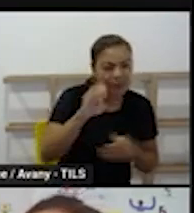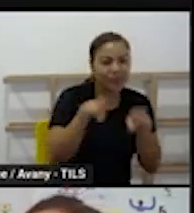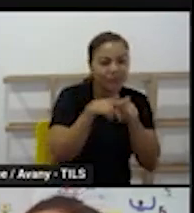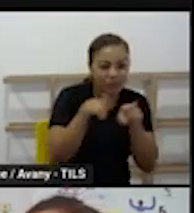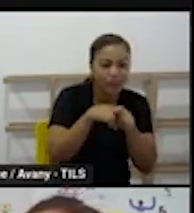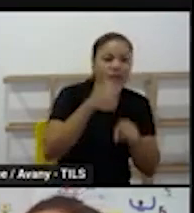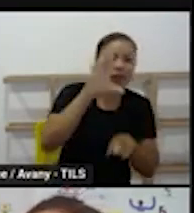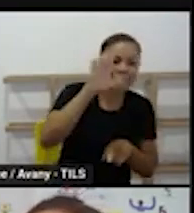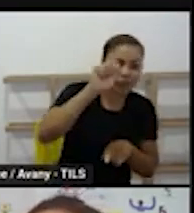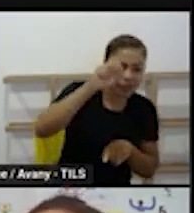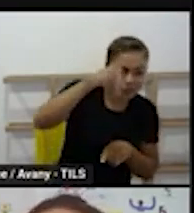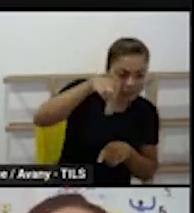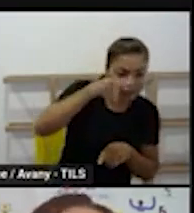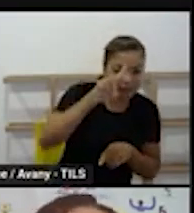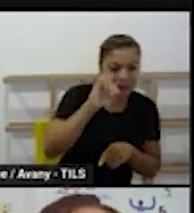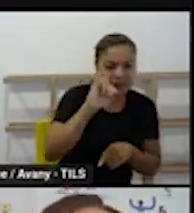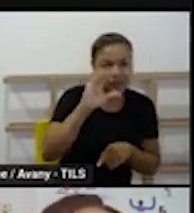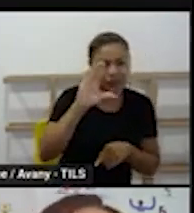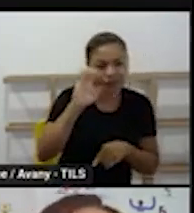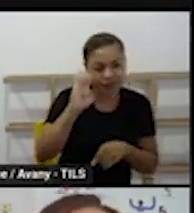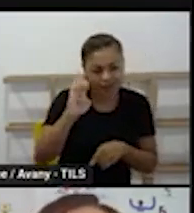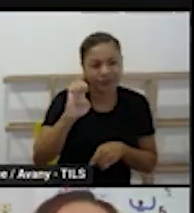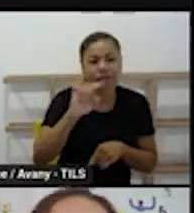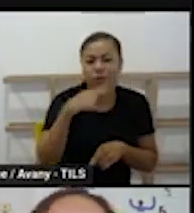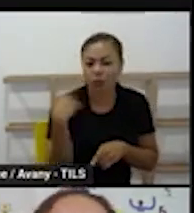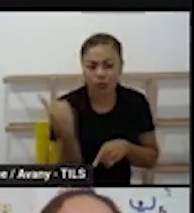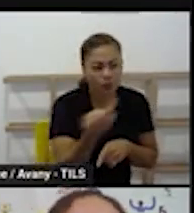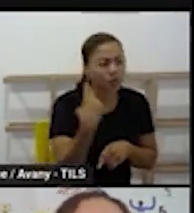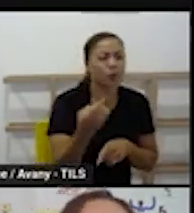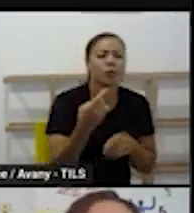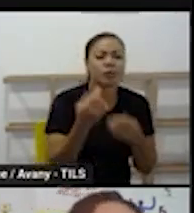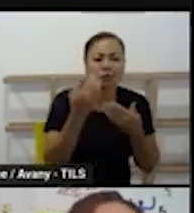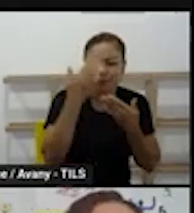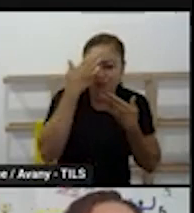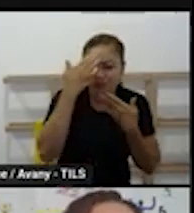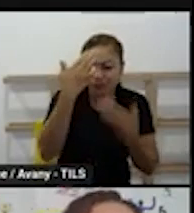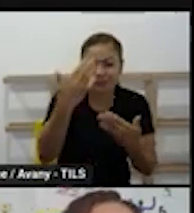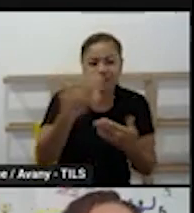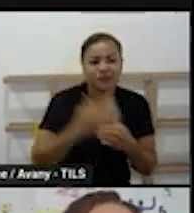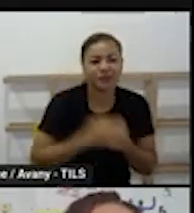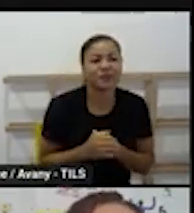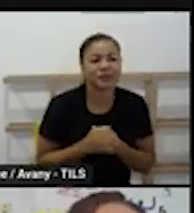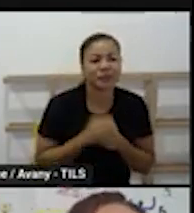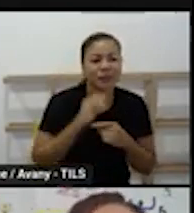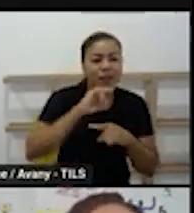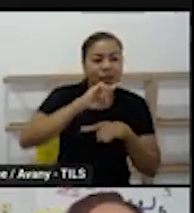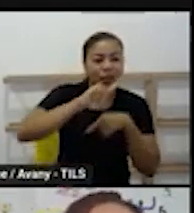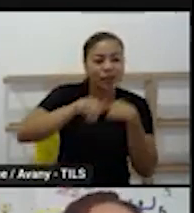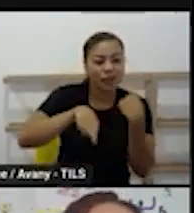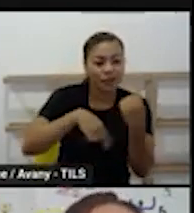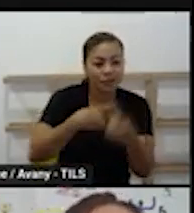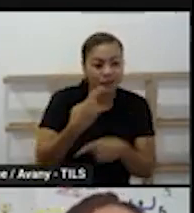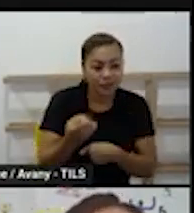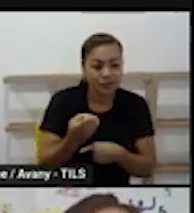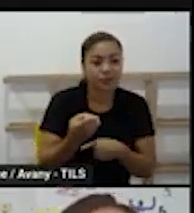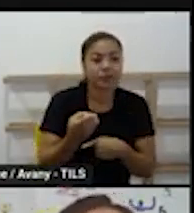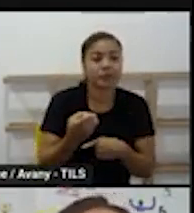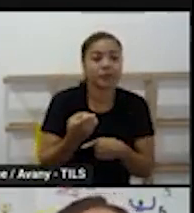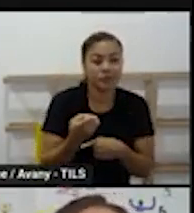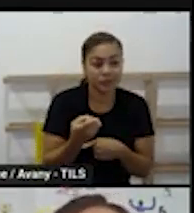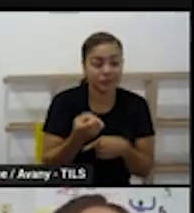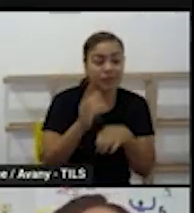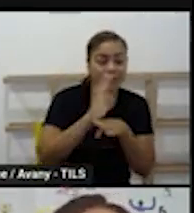muito obrigada muito obrigada gente pelo carinho vou passar a palavra pra Candice depois a gente vai colocar o vídeo de abertura